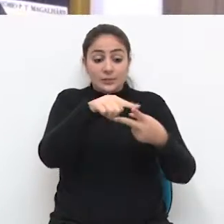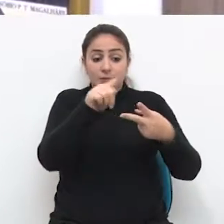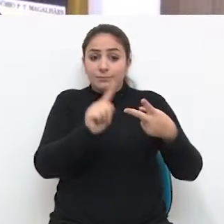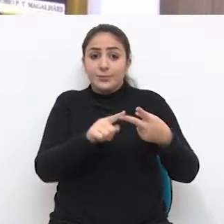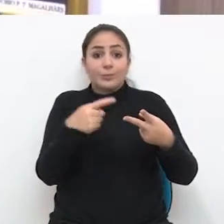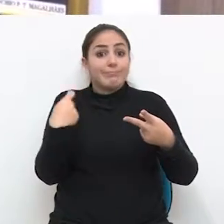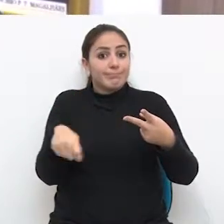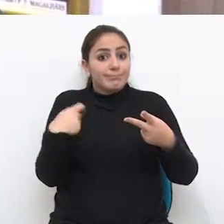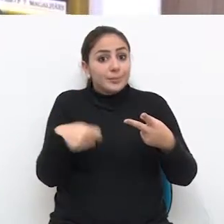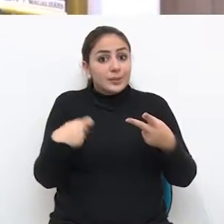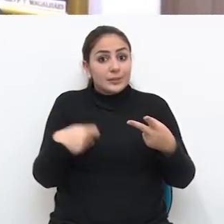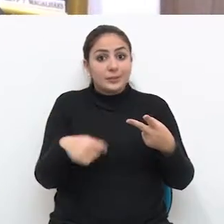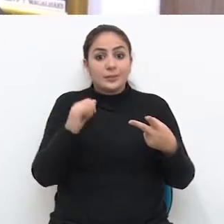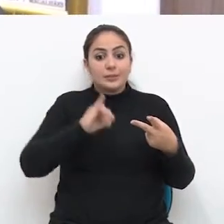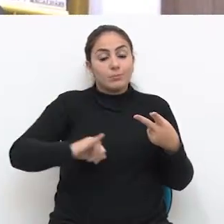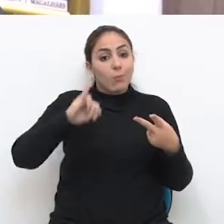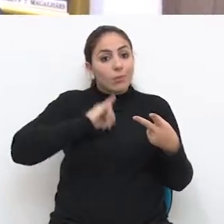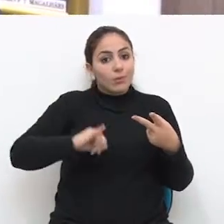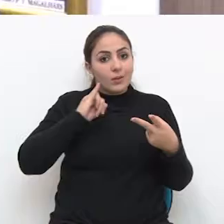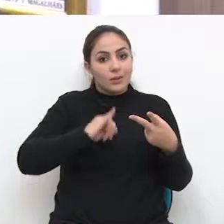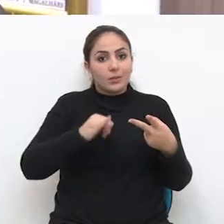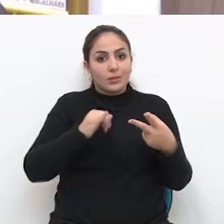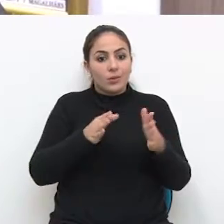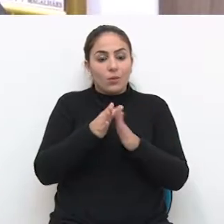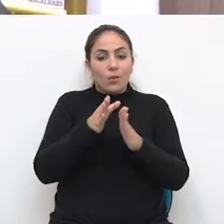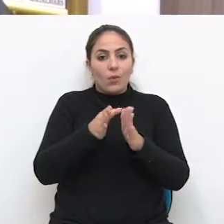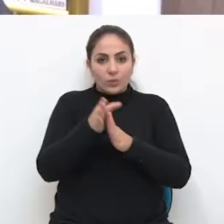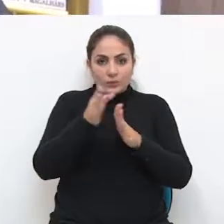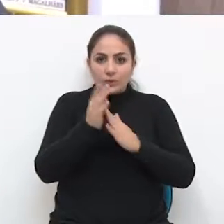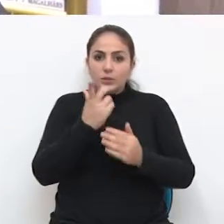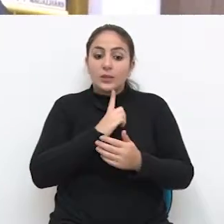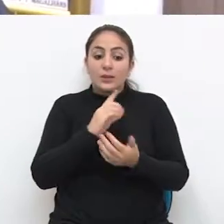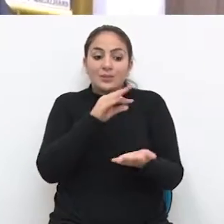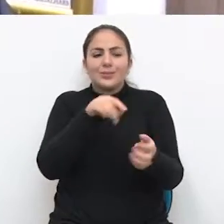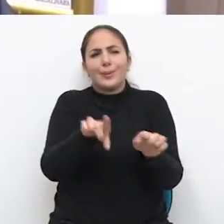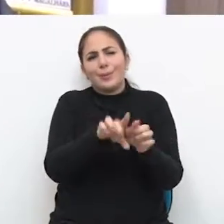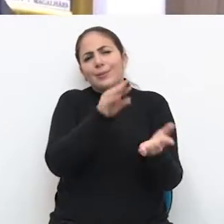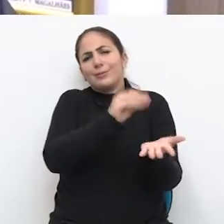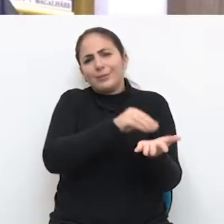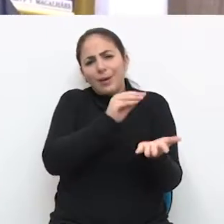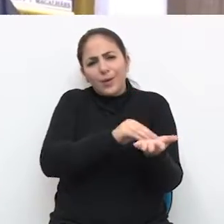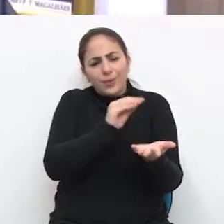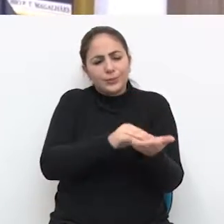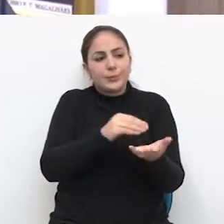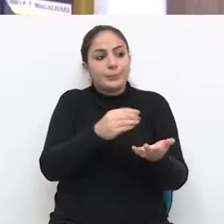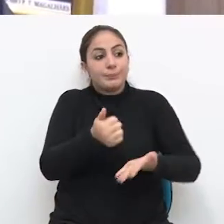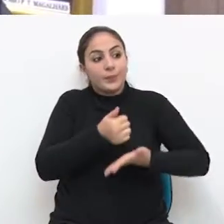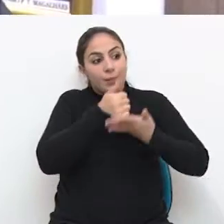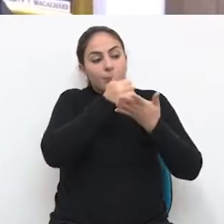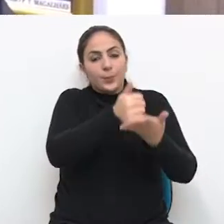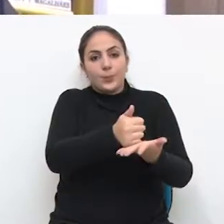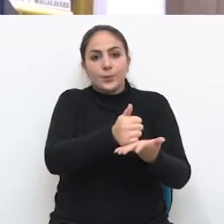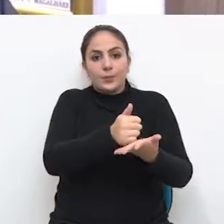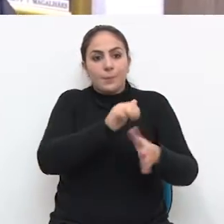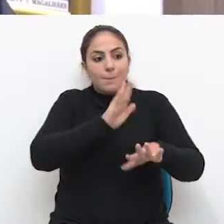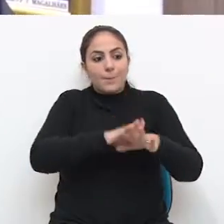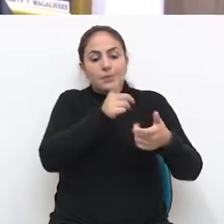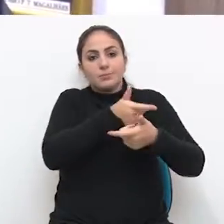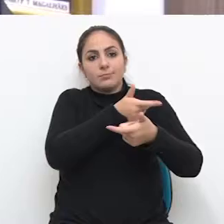são duas demandas principais que o Conselho tem, fora a que falta um apoio